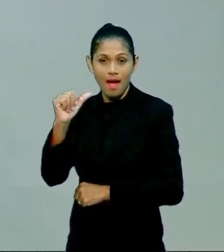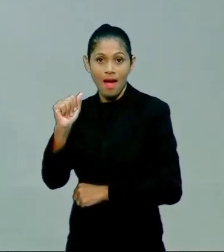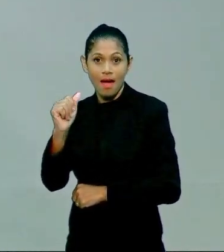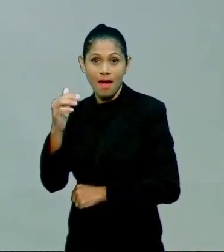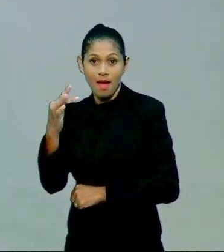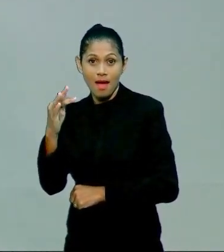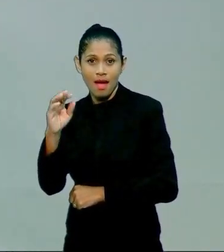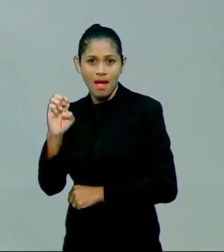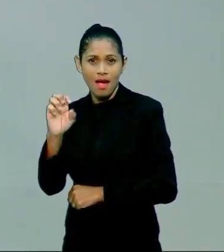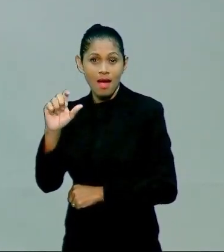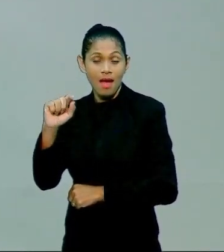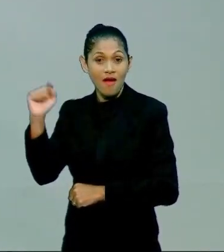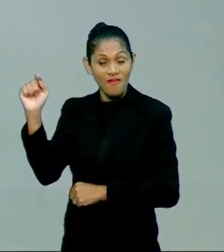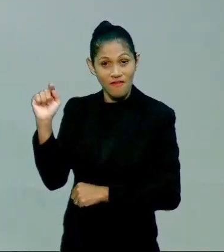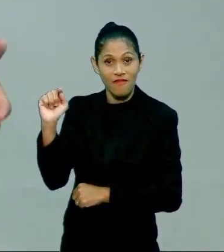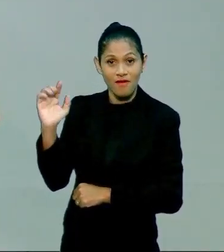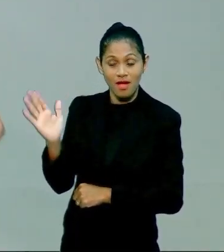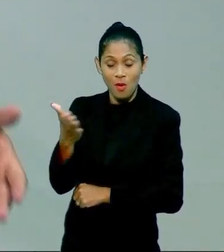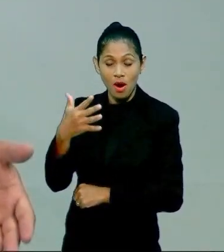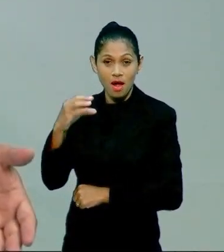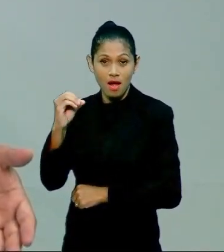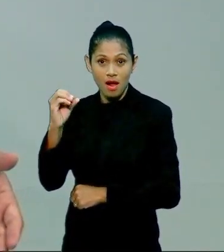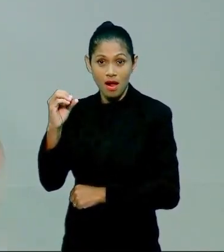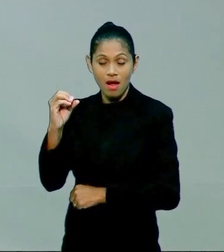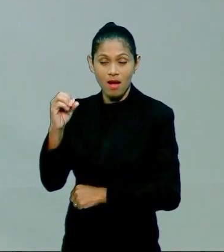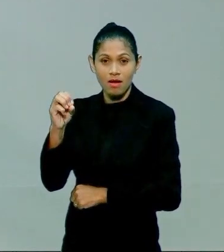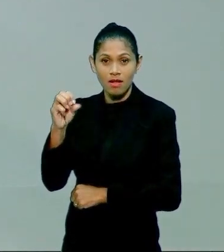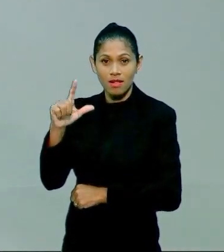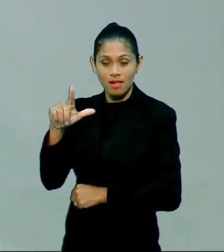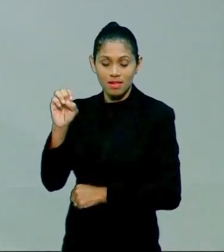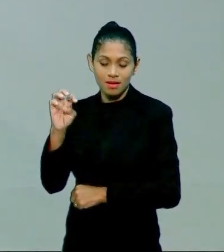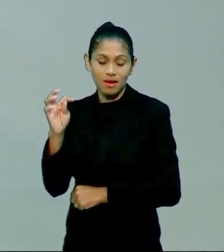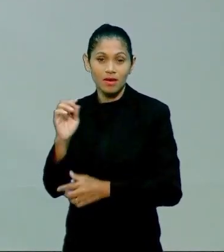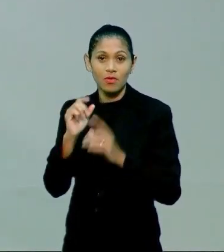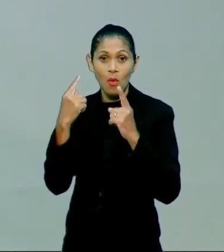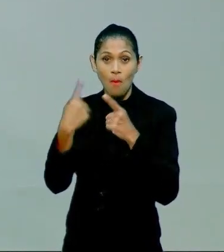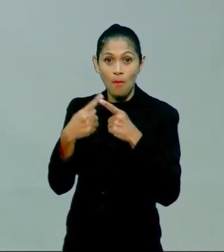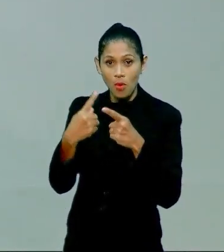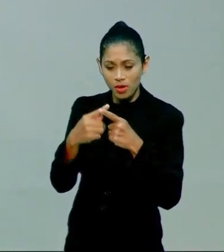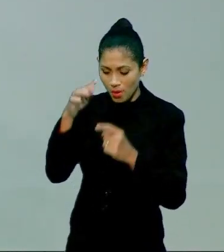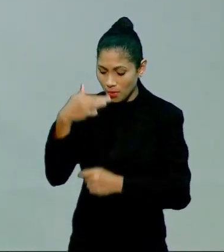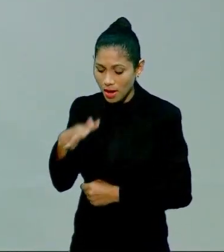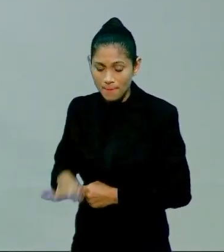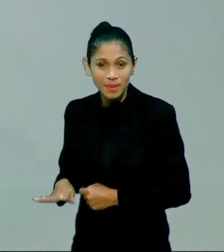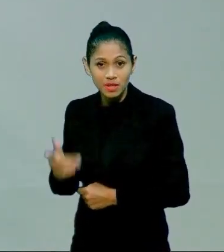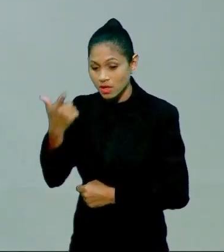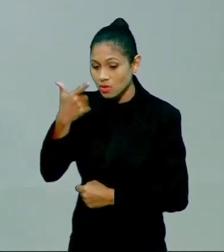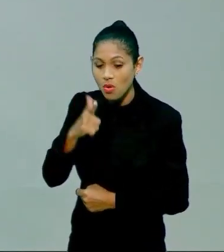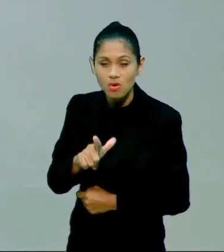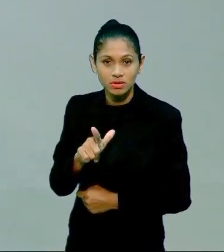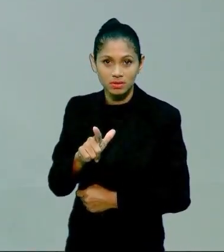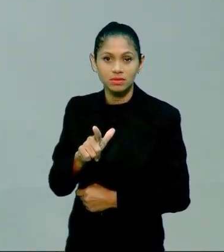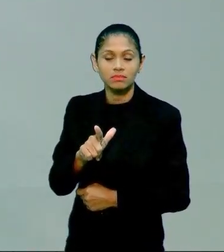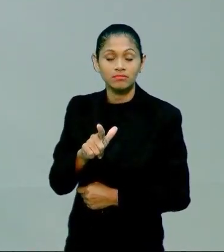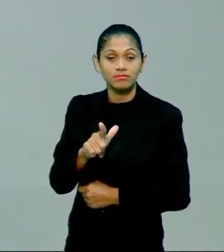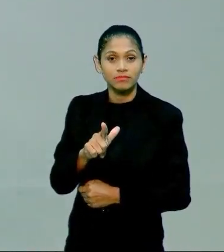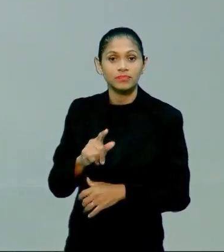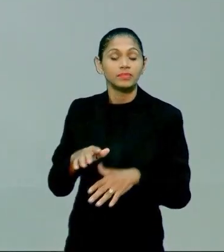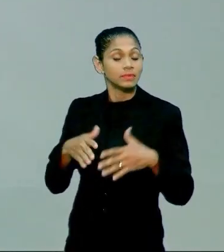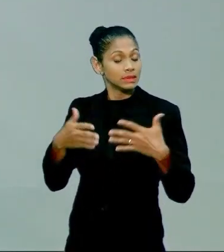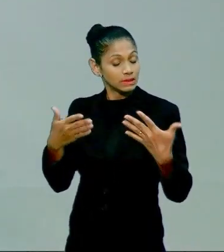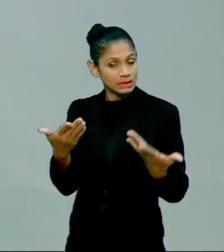injusto, um cavalão, competir contra uma criança pequena. Então, a gente vai fazendo essa adaptação, a gente vai ajustando